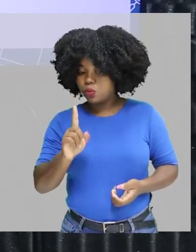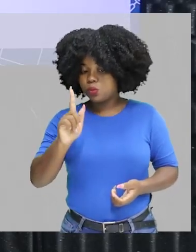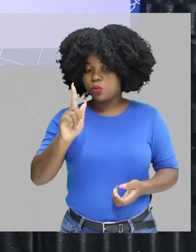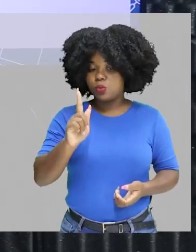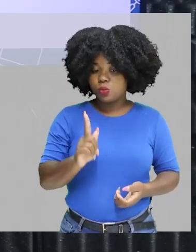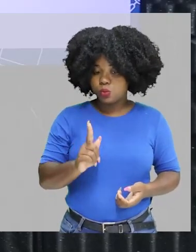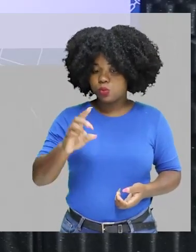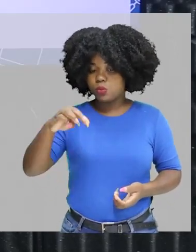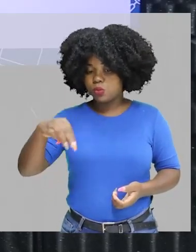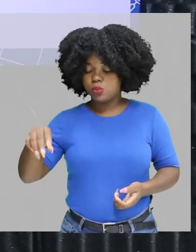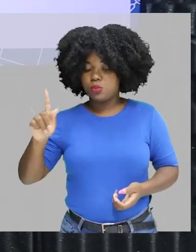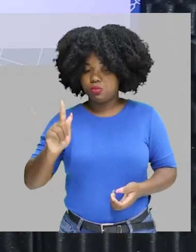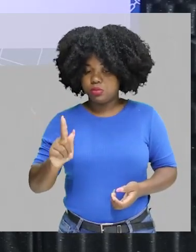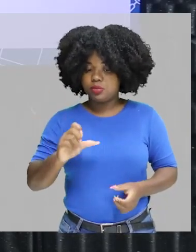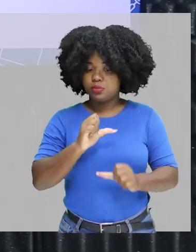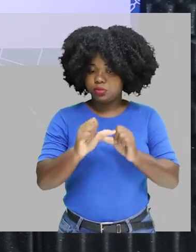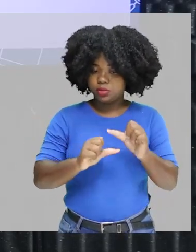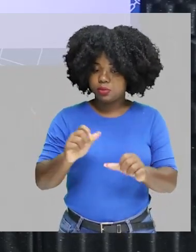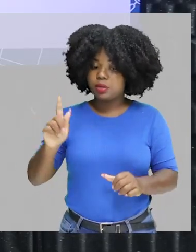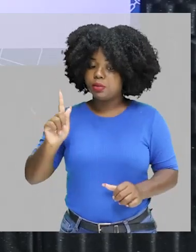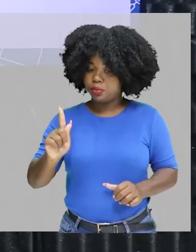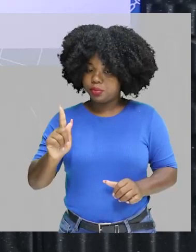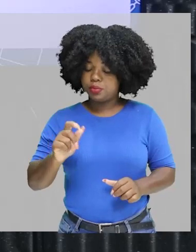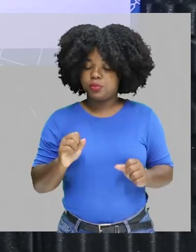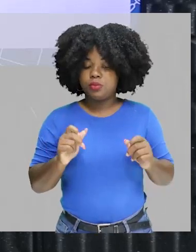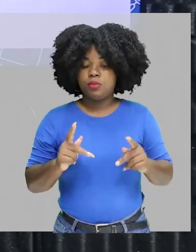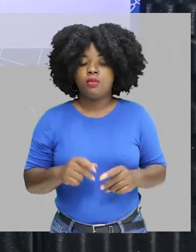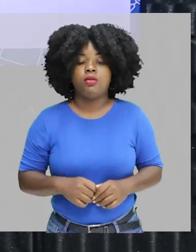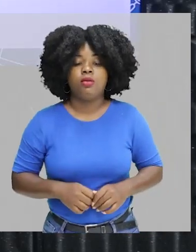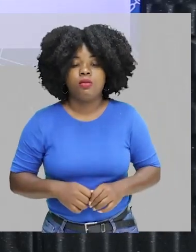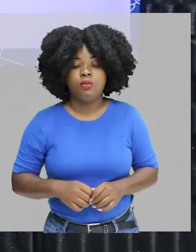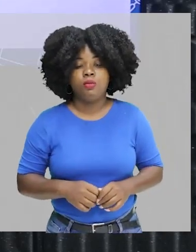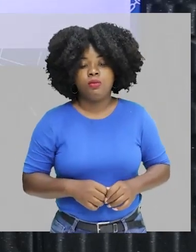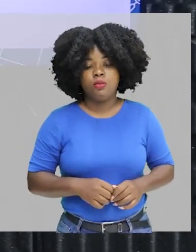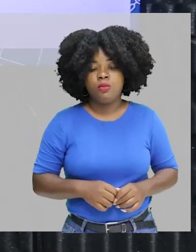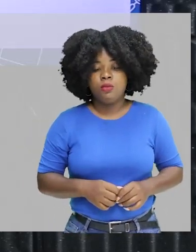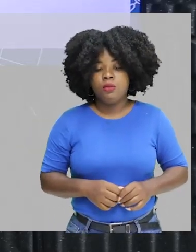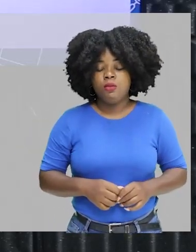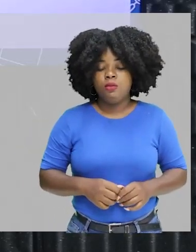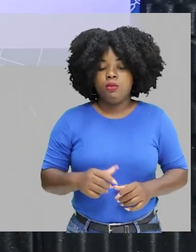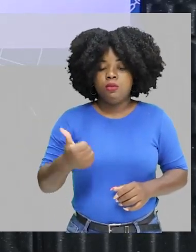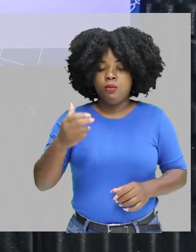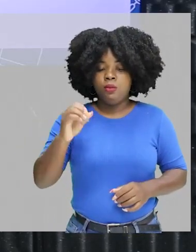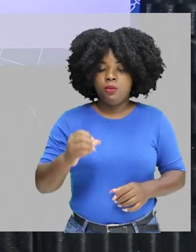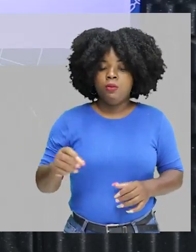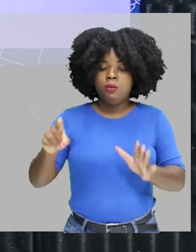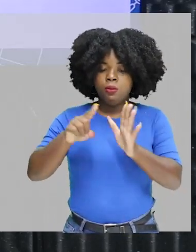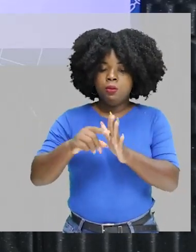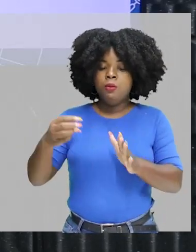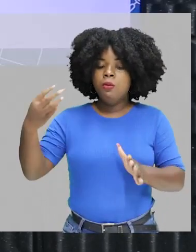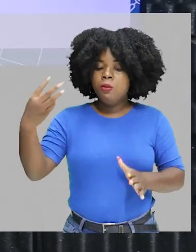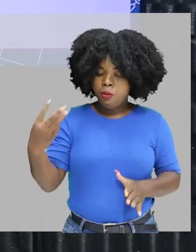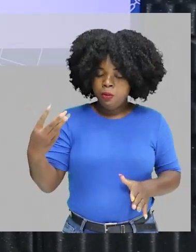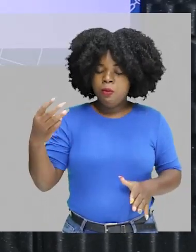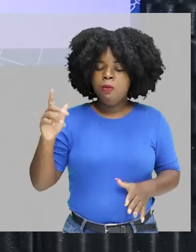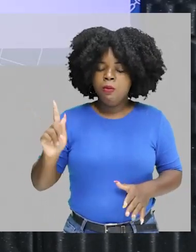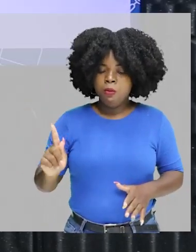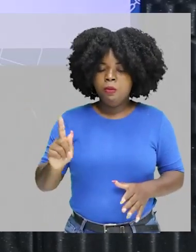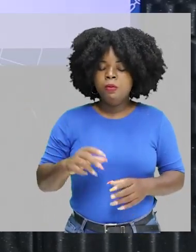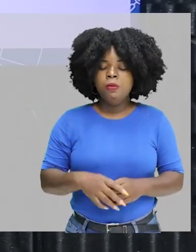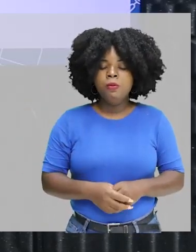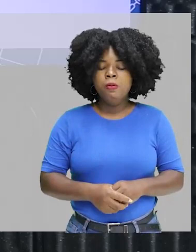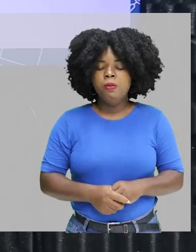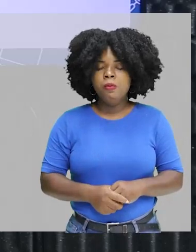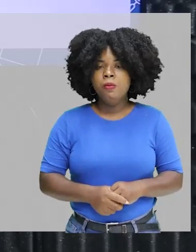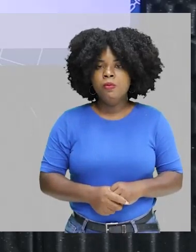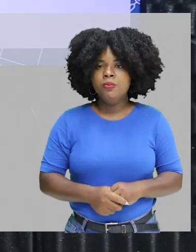transformar para gramas, para trabalharmos na mesma unidade. 1 miligrama equivale a 10 a menos 3 gramas.